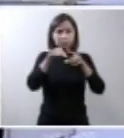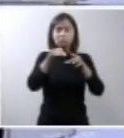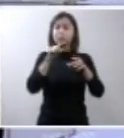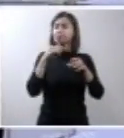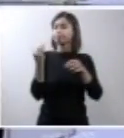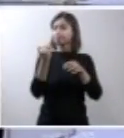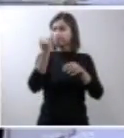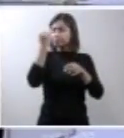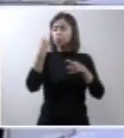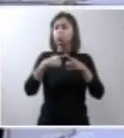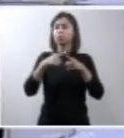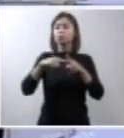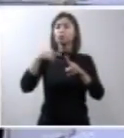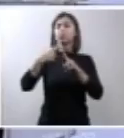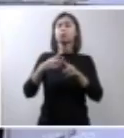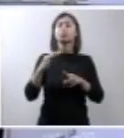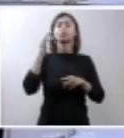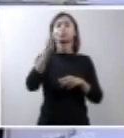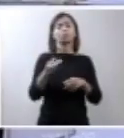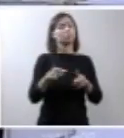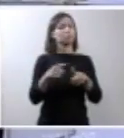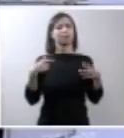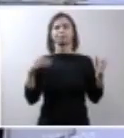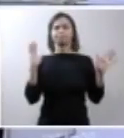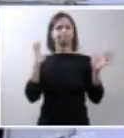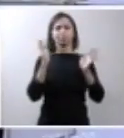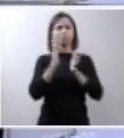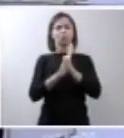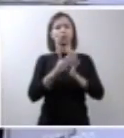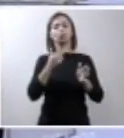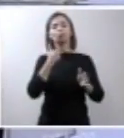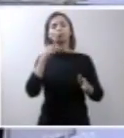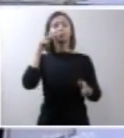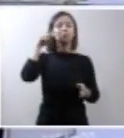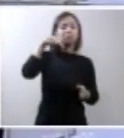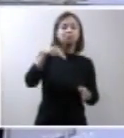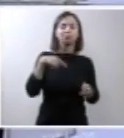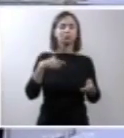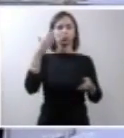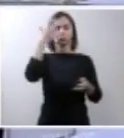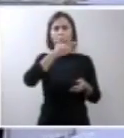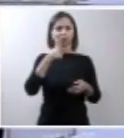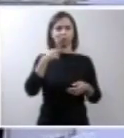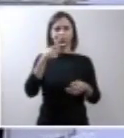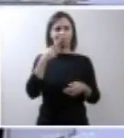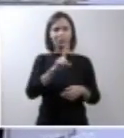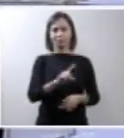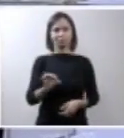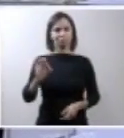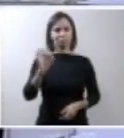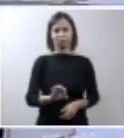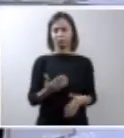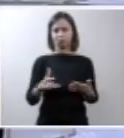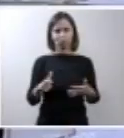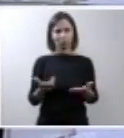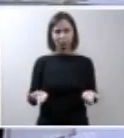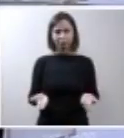vai somar no diagnóstico mas de forma nenhuma nós podemos considerar isso como um fator absoluto para o diagnóstico